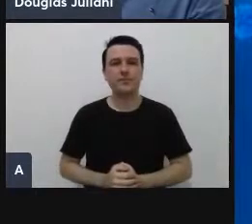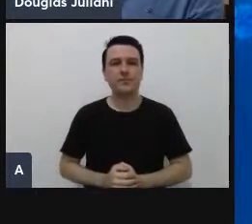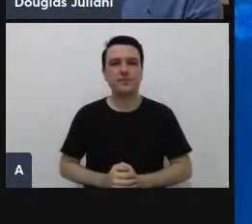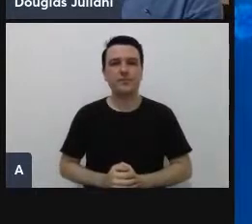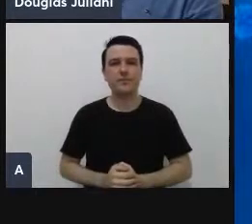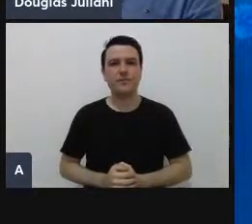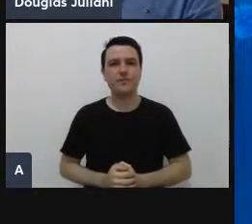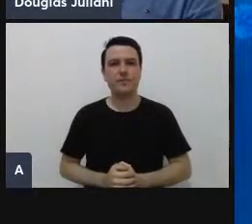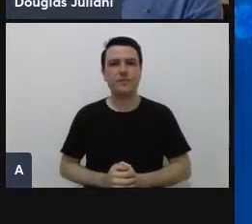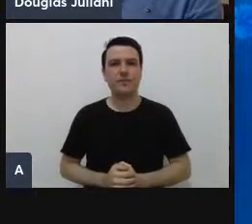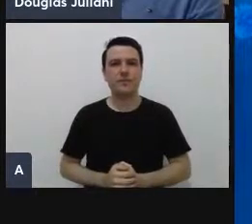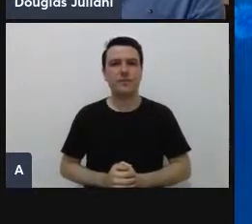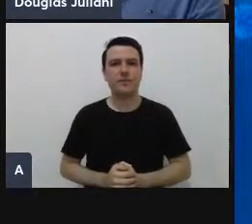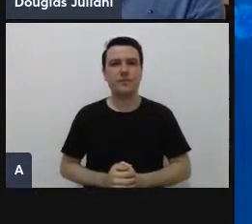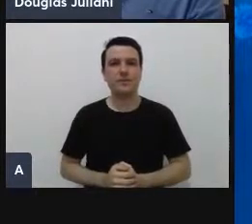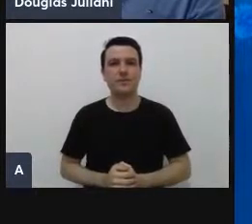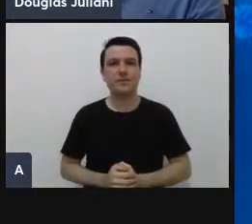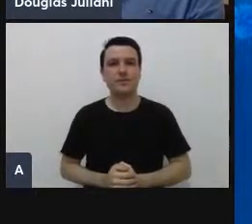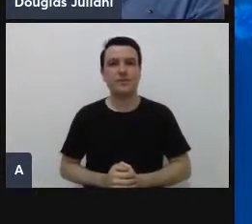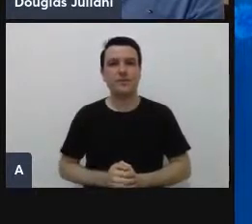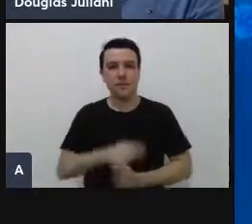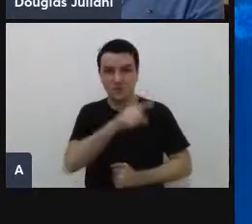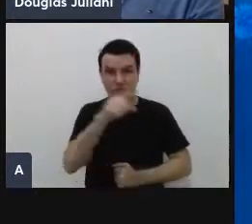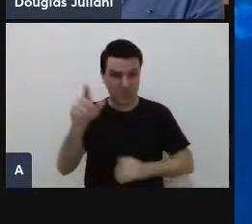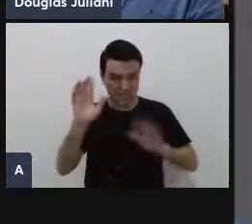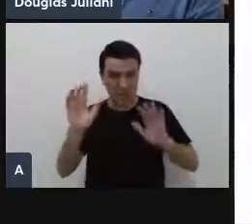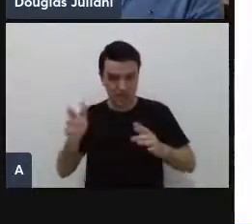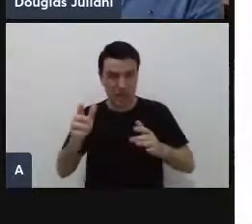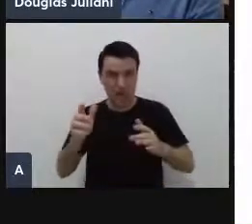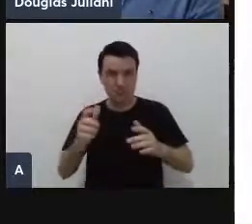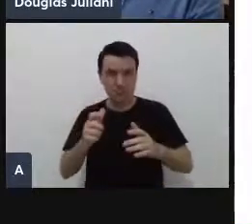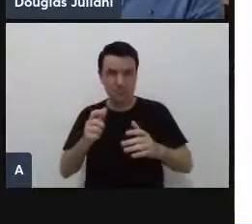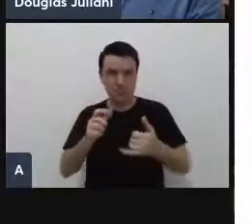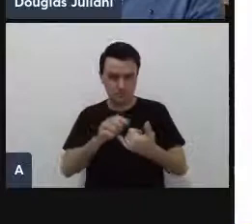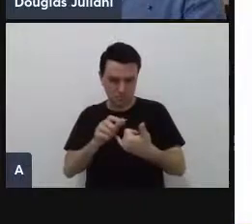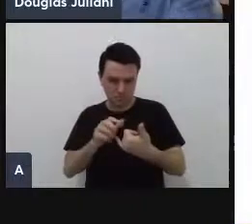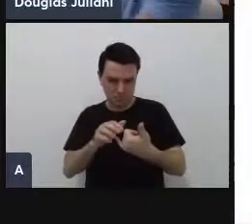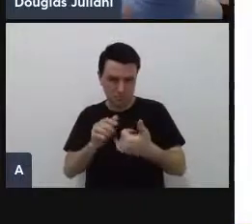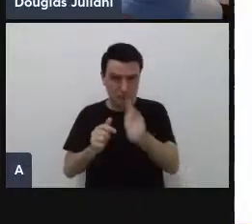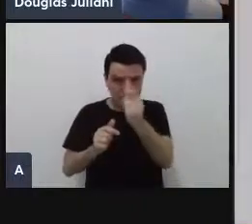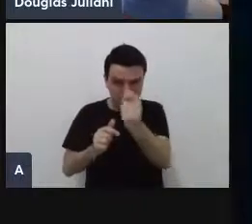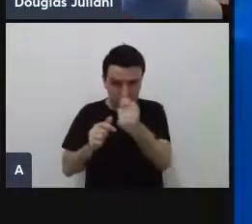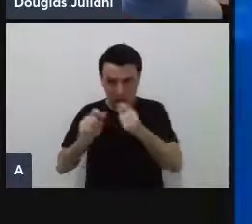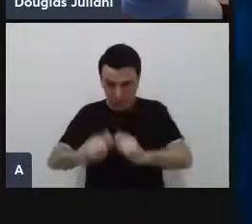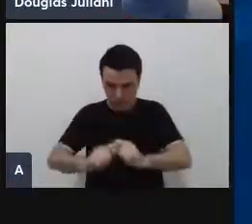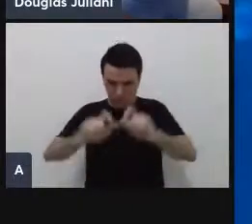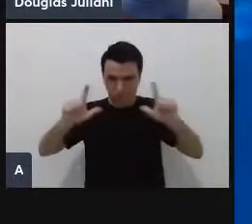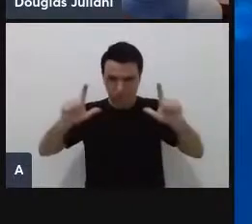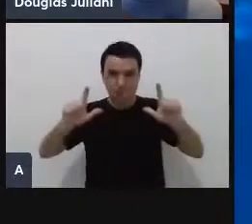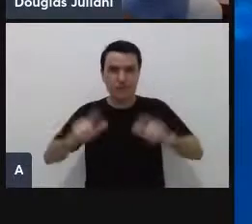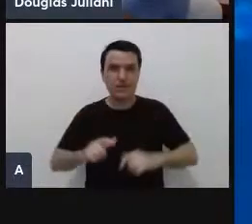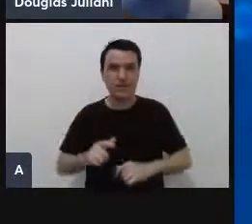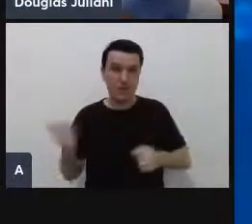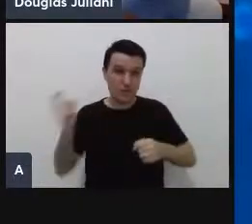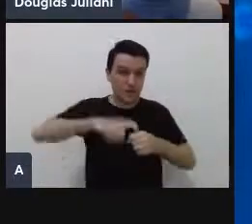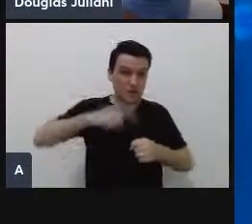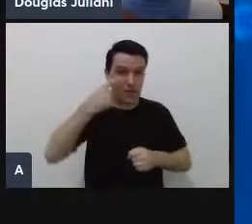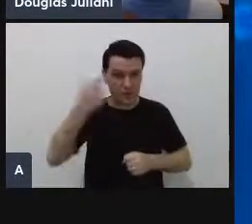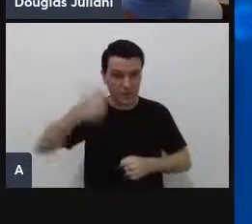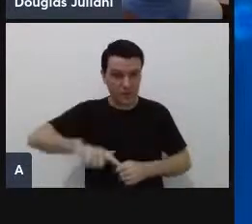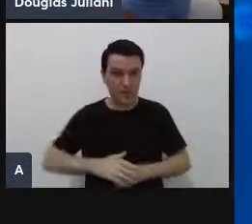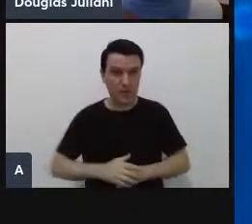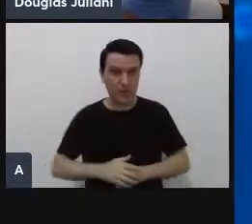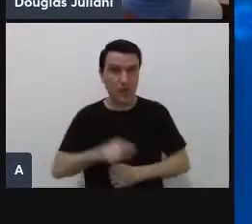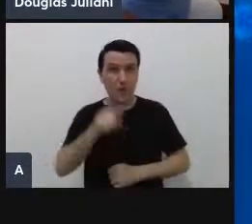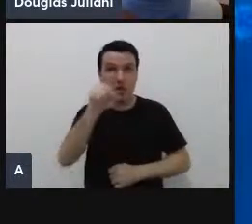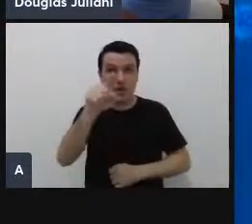então quando acho que vocês já acessaram com o celular eu imagino deixa eu voltar aqui quando